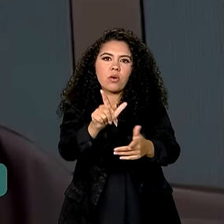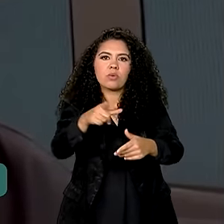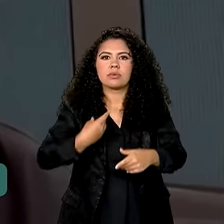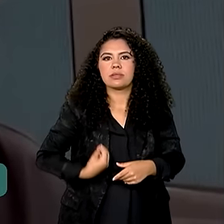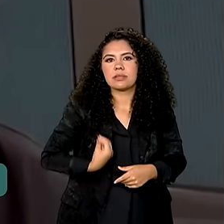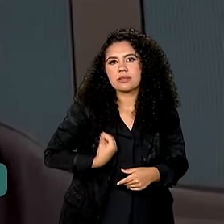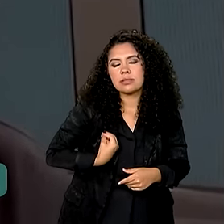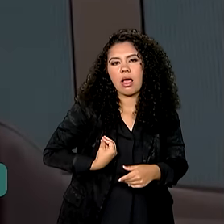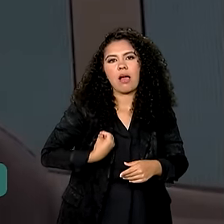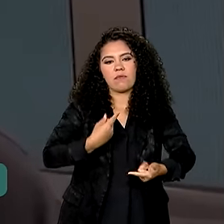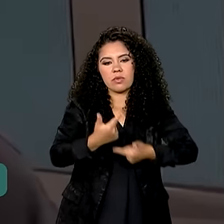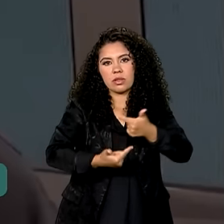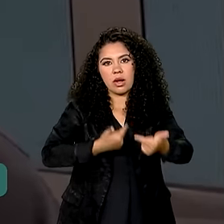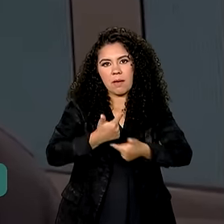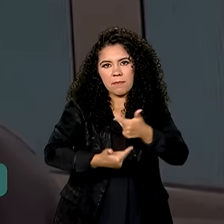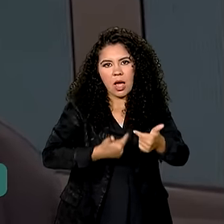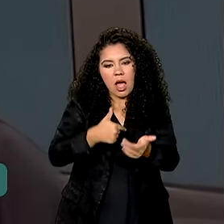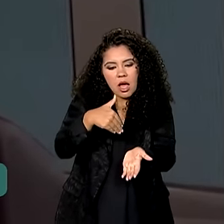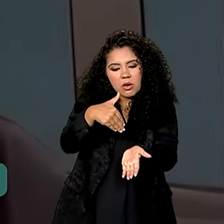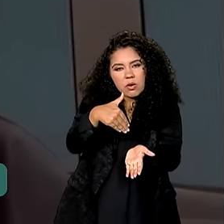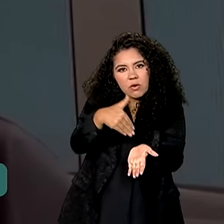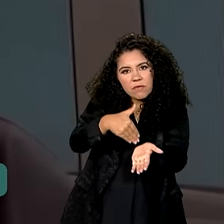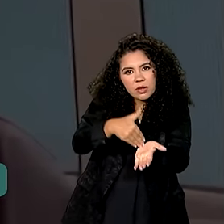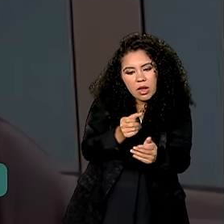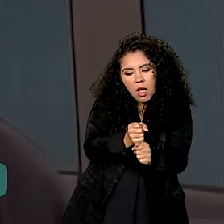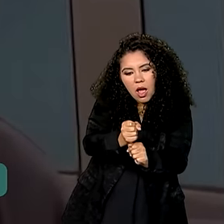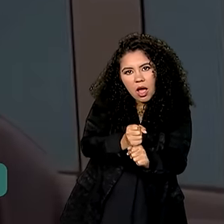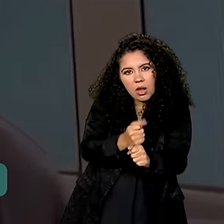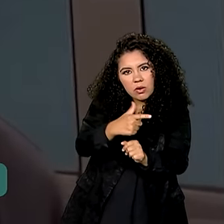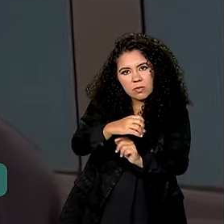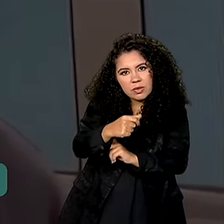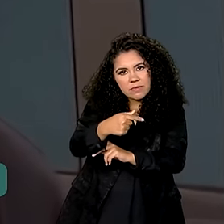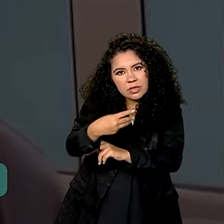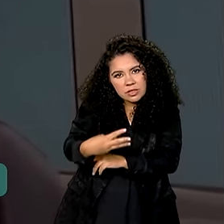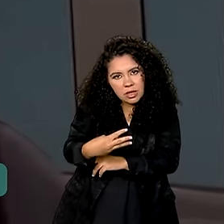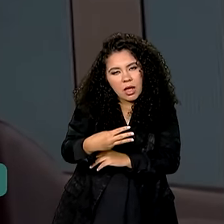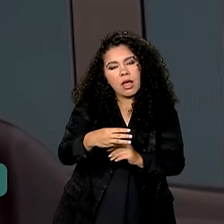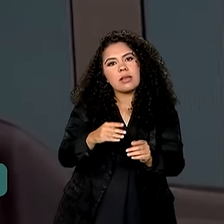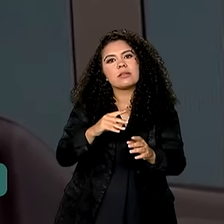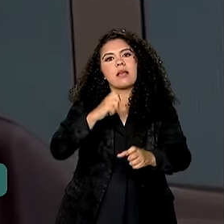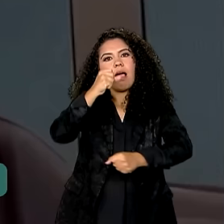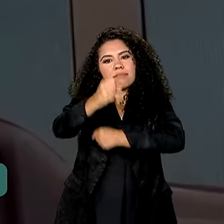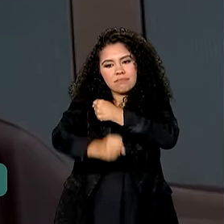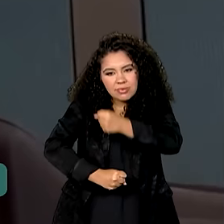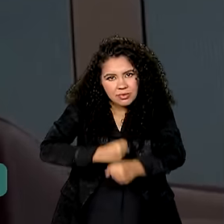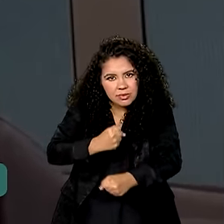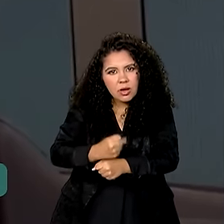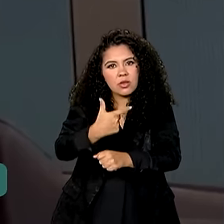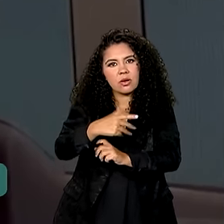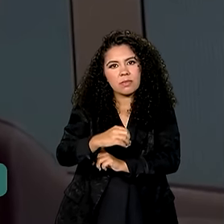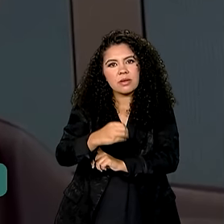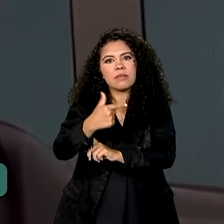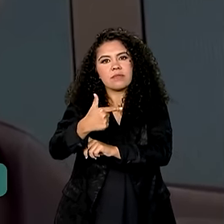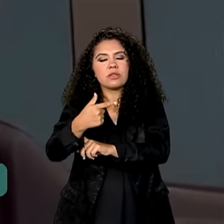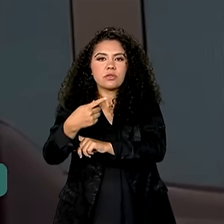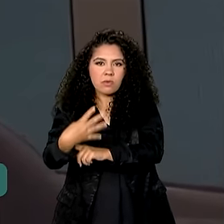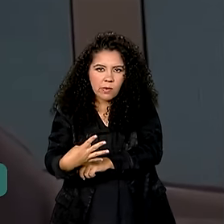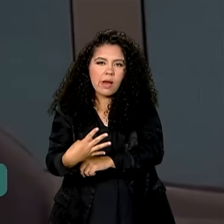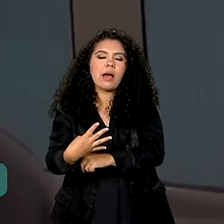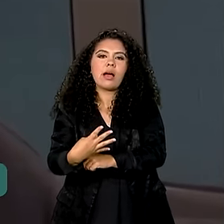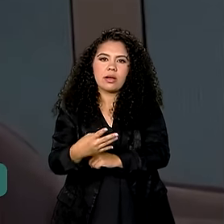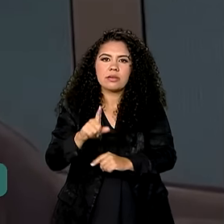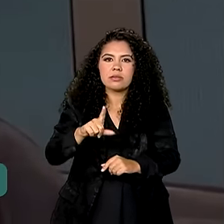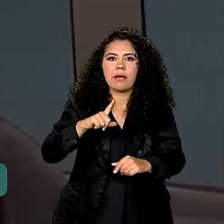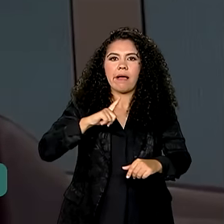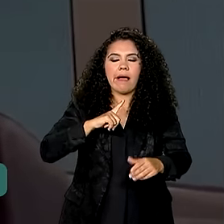ocupação ali no final do ano de 2023. E virando o ano, essas pessoas, parte dessa ocupação